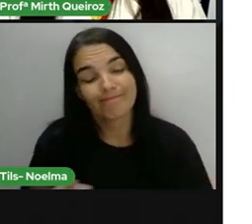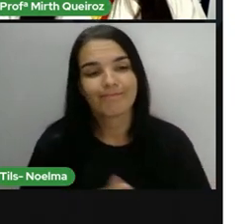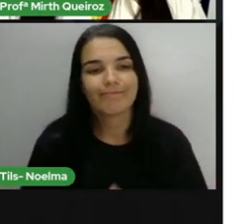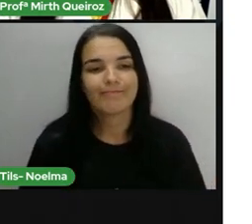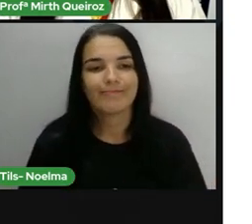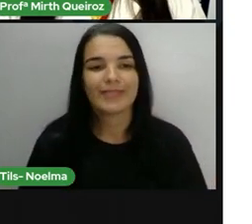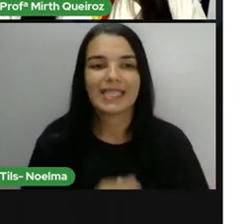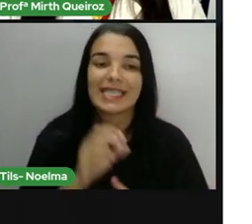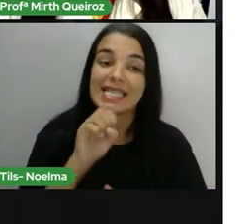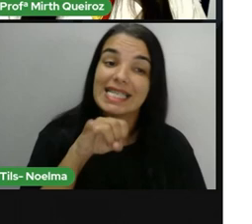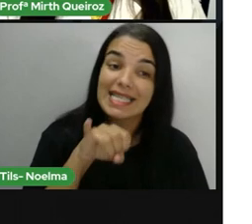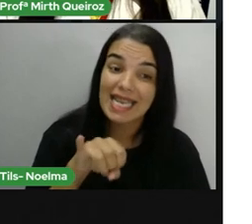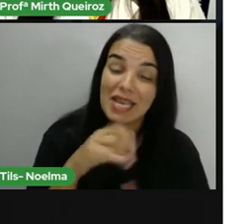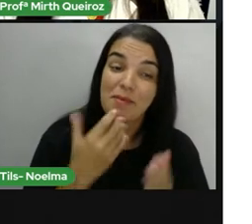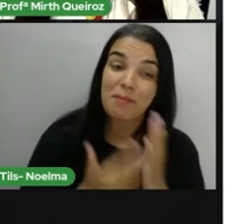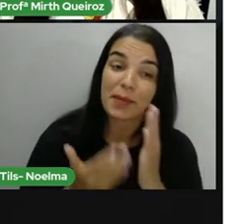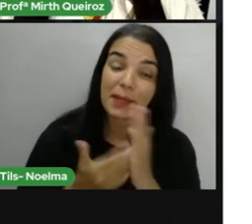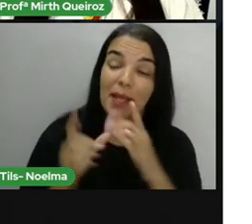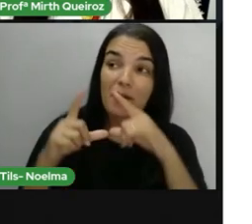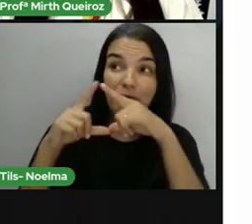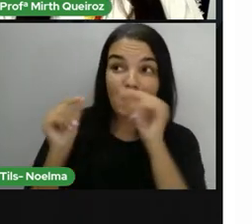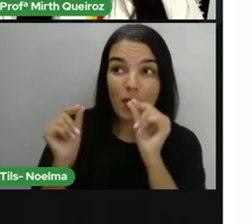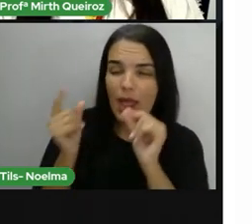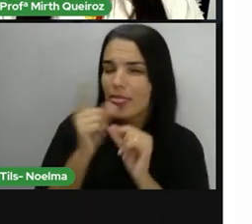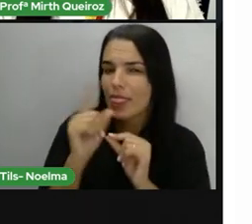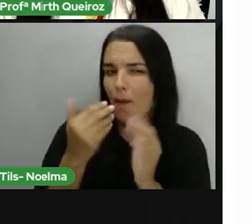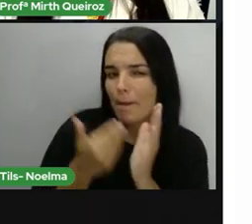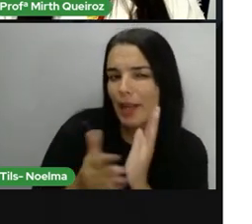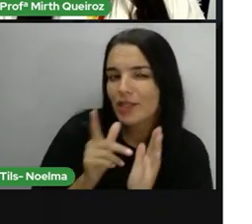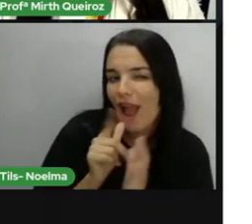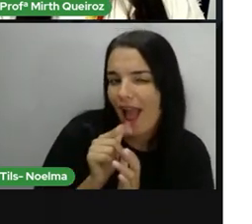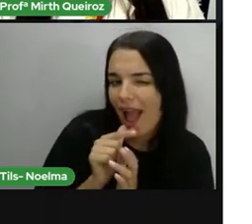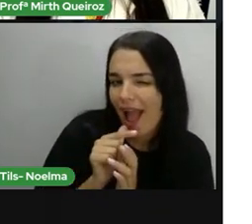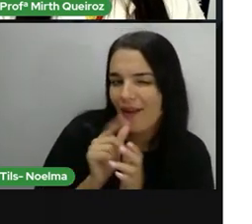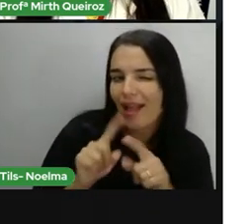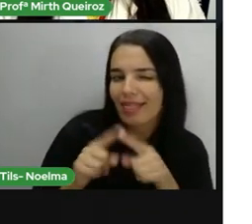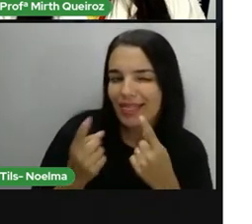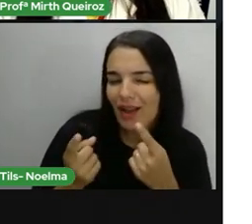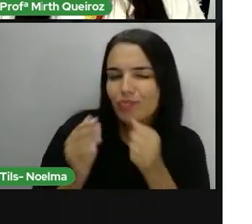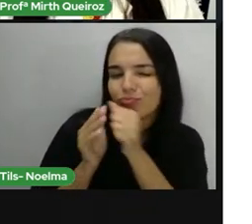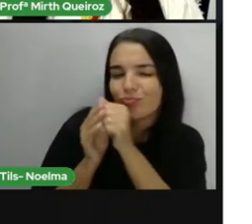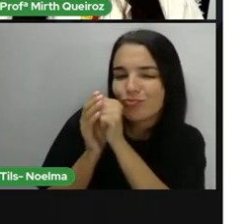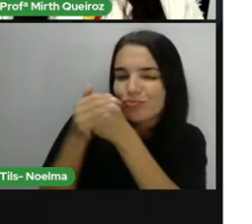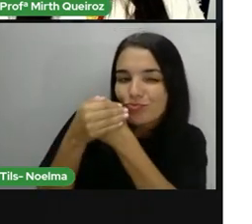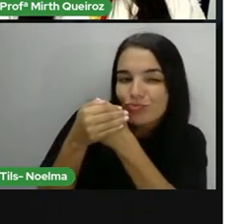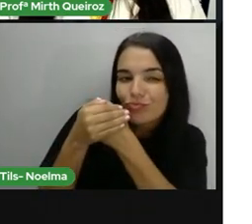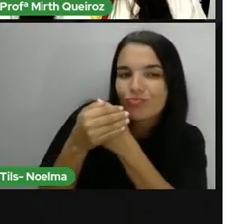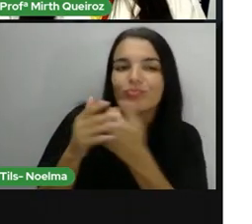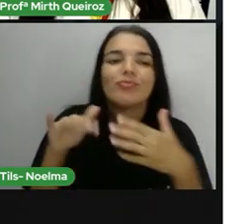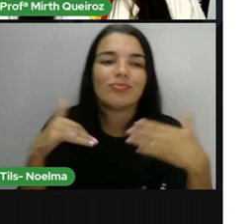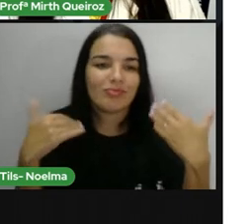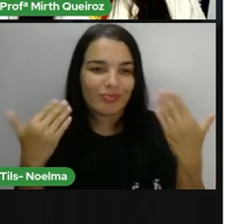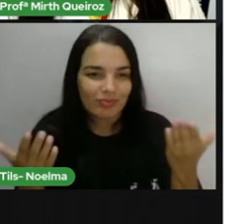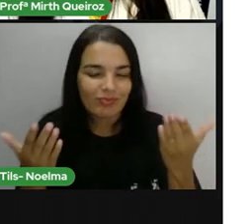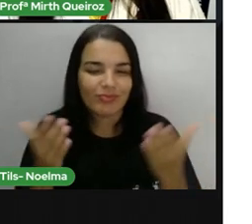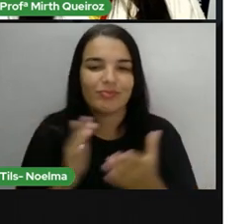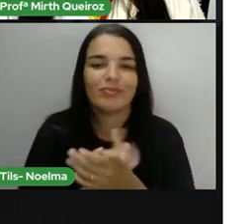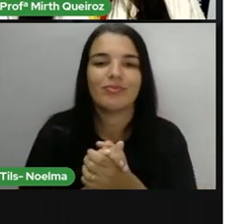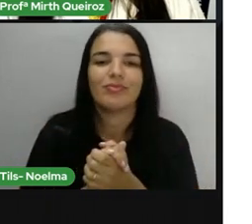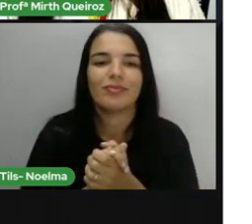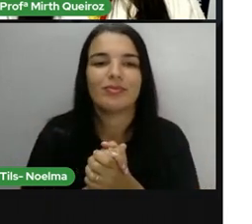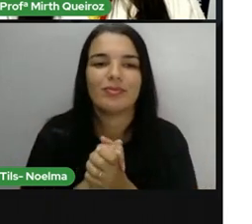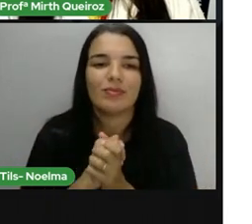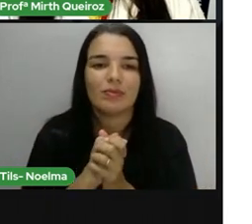Os umbuzeiros não vão perder tanta água, sim. Por isso que, durante os períodos de estiagem, eles perdem suas